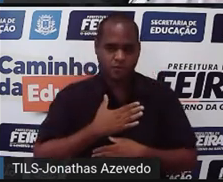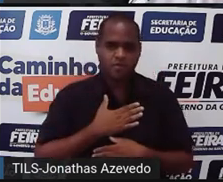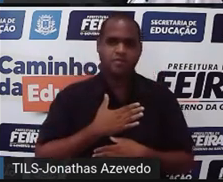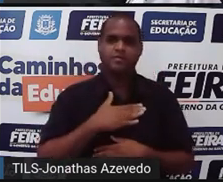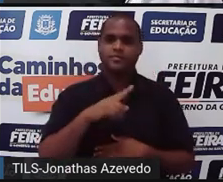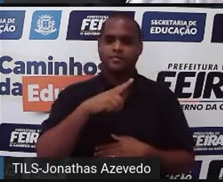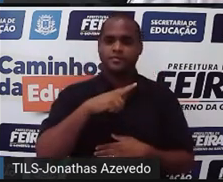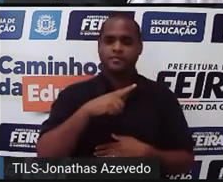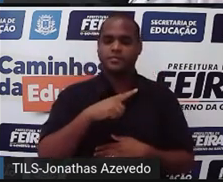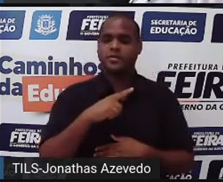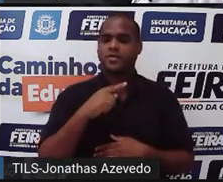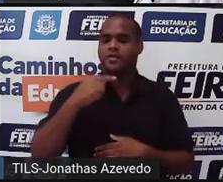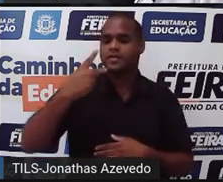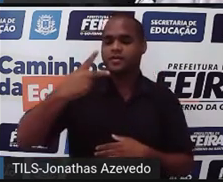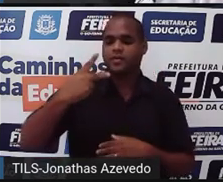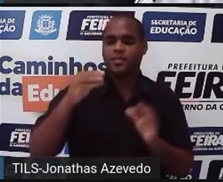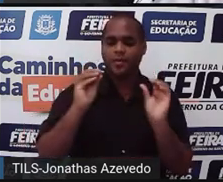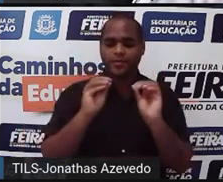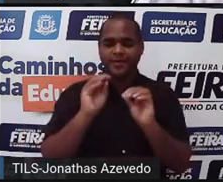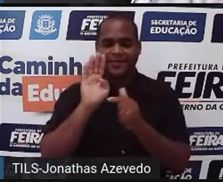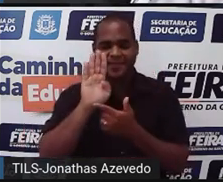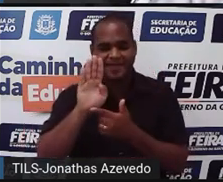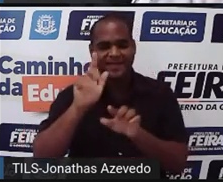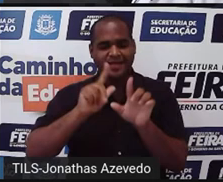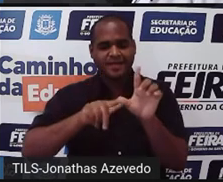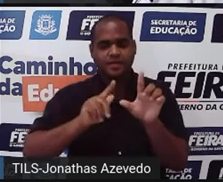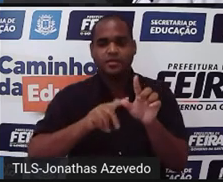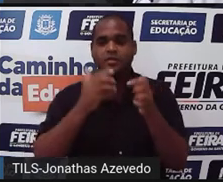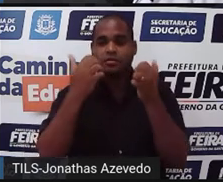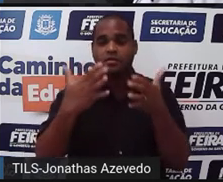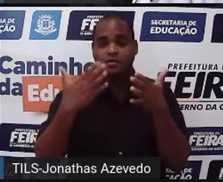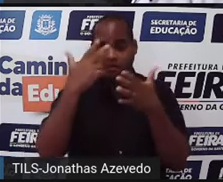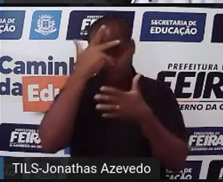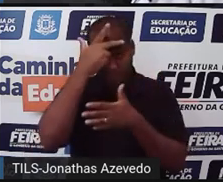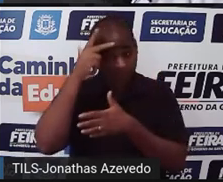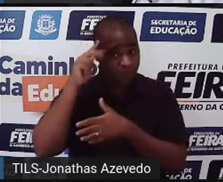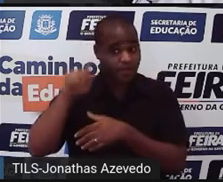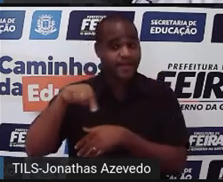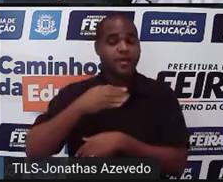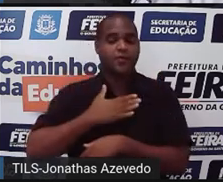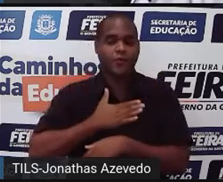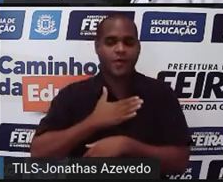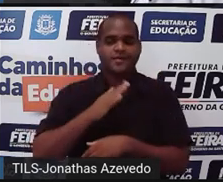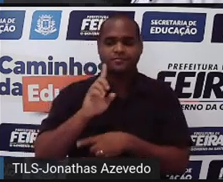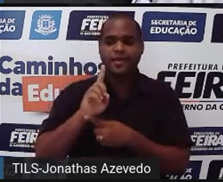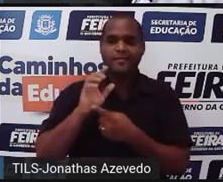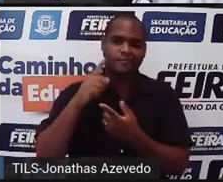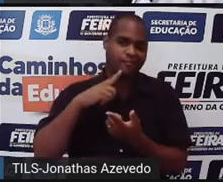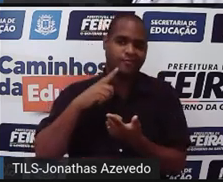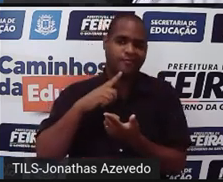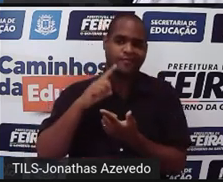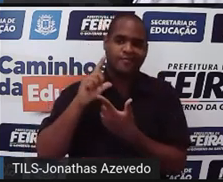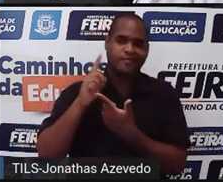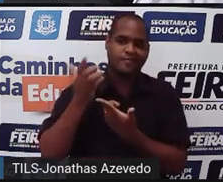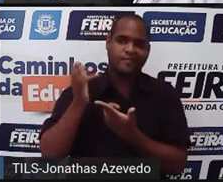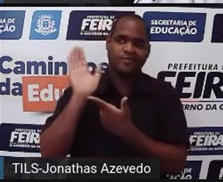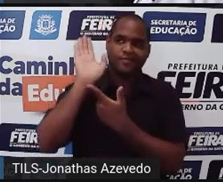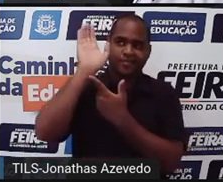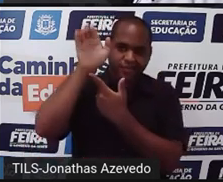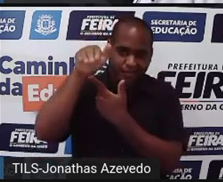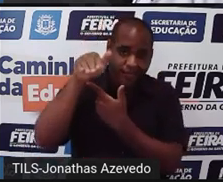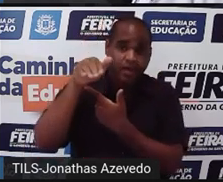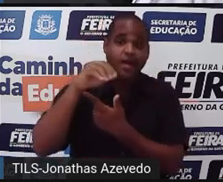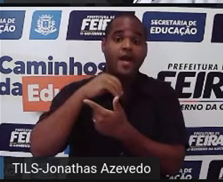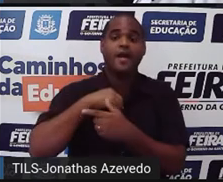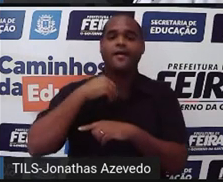A segunda que eu coloquei uma letra B para representar as pessoas que gostam de basquete. e a última que eu coloquei uma letra